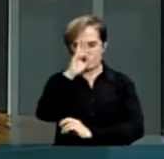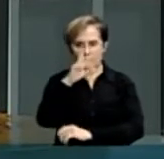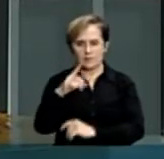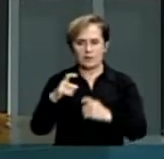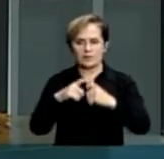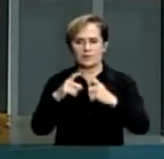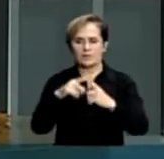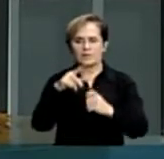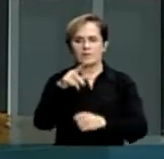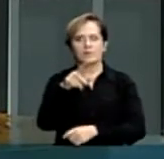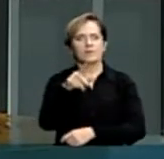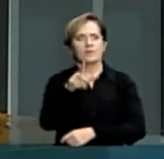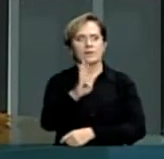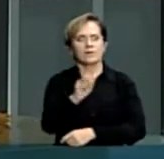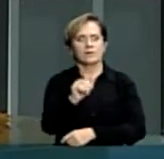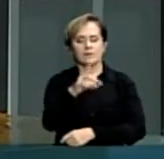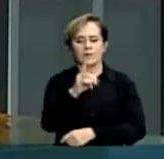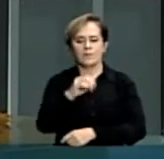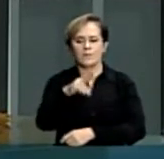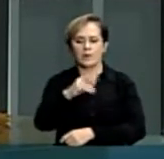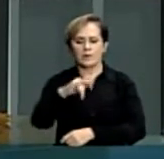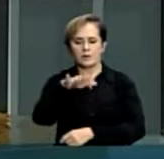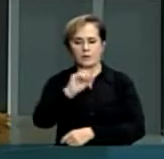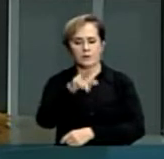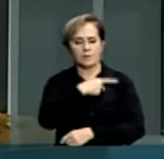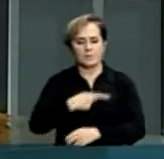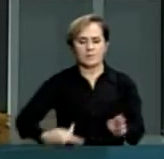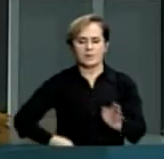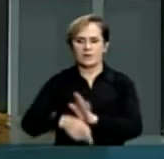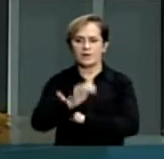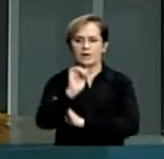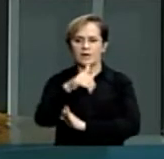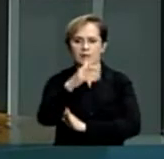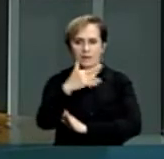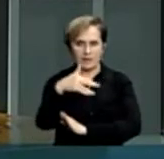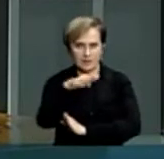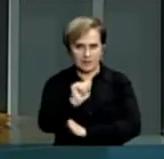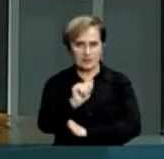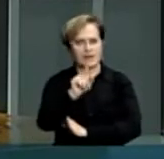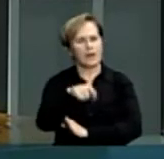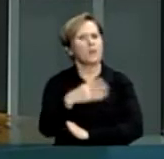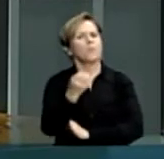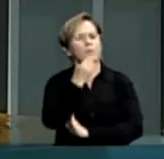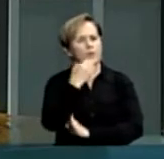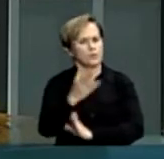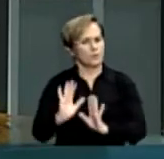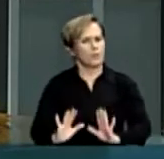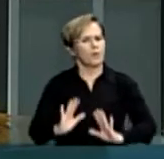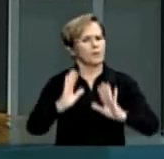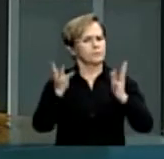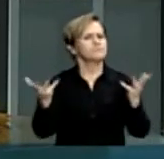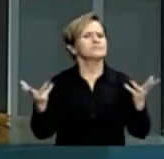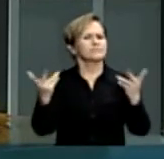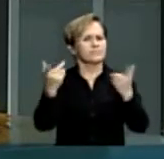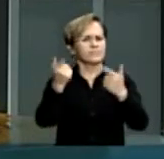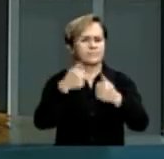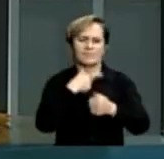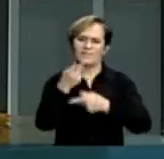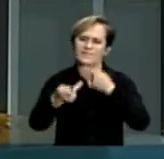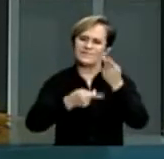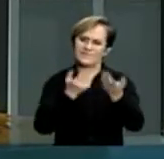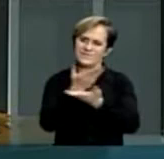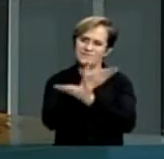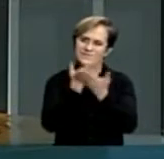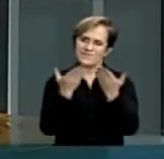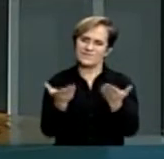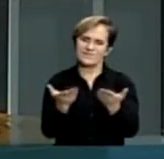presente, o presidente do INCRA, nessa atividade. Ou seja, foi um grande evento que eu quero colocar aqui e